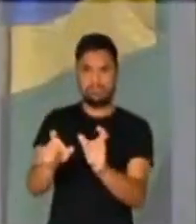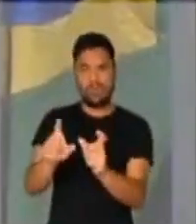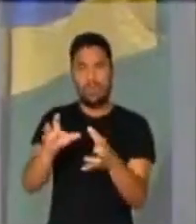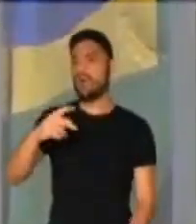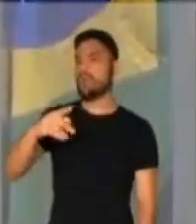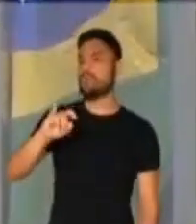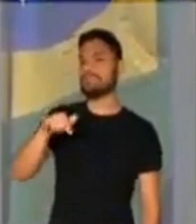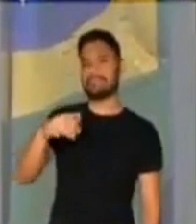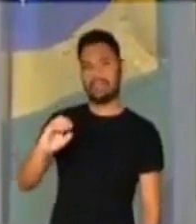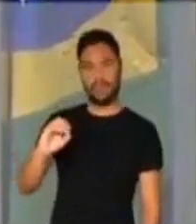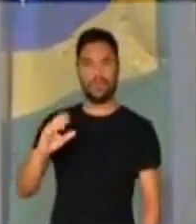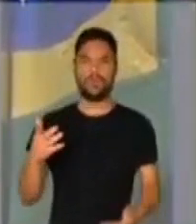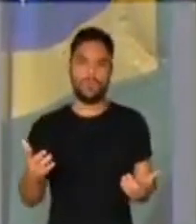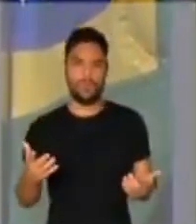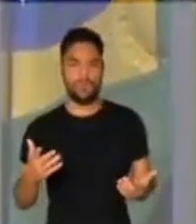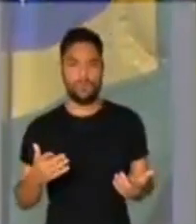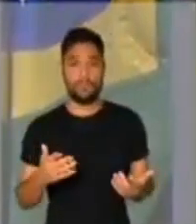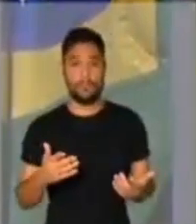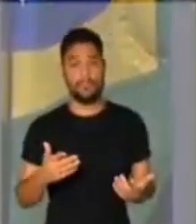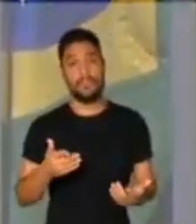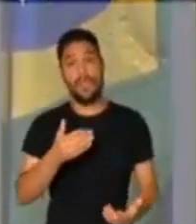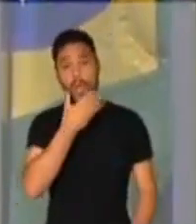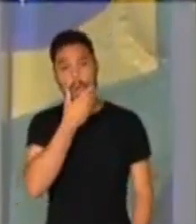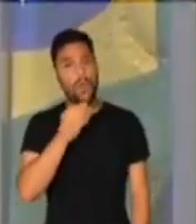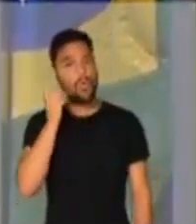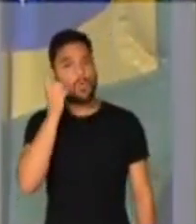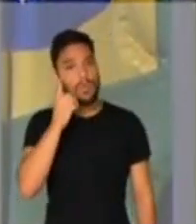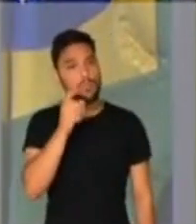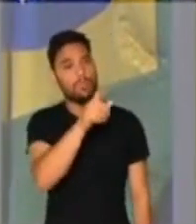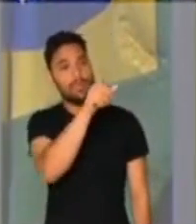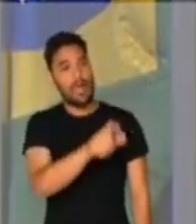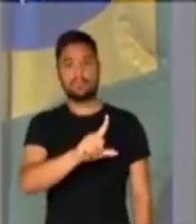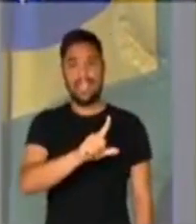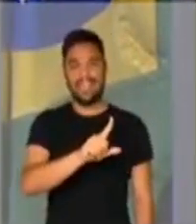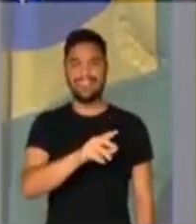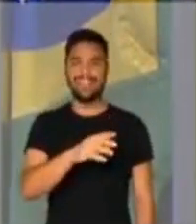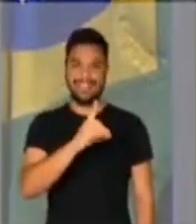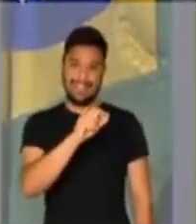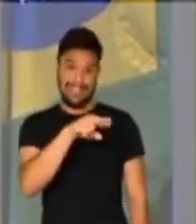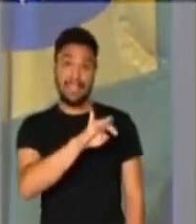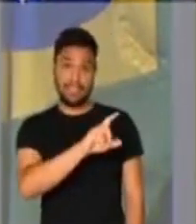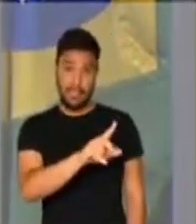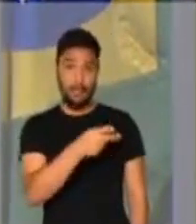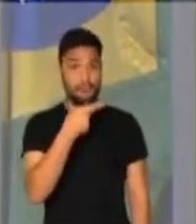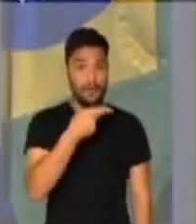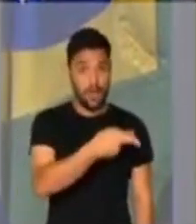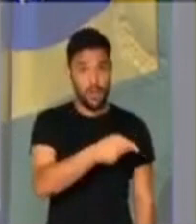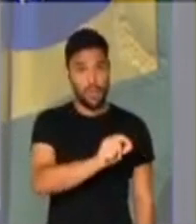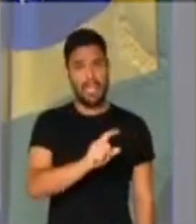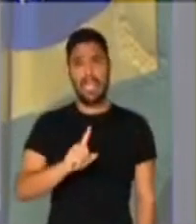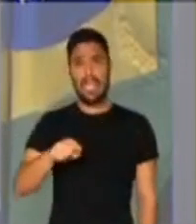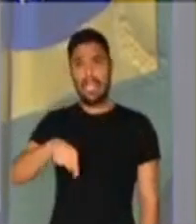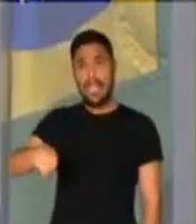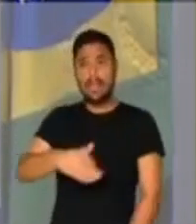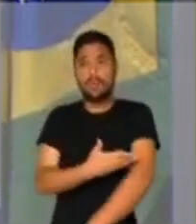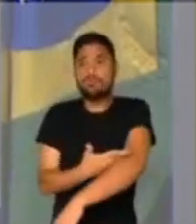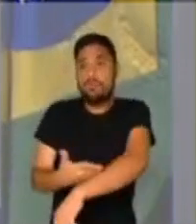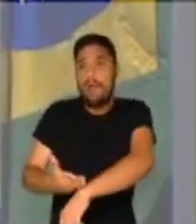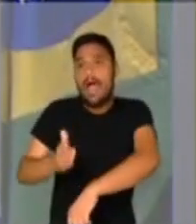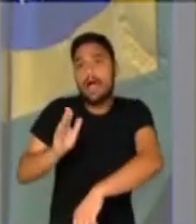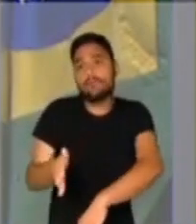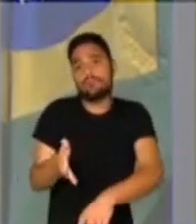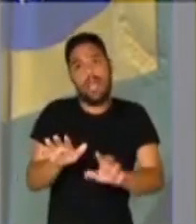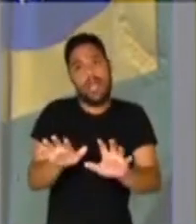oposição. E como disse aqui o deputado do PSL, Daniel, realmente eles estavam acostumados com essas práticas.